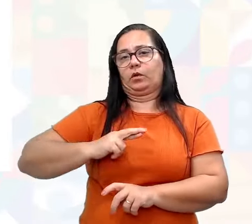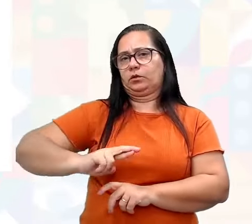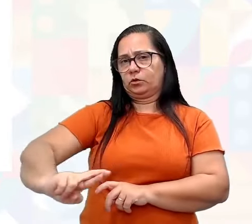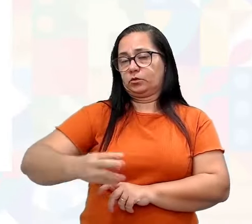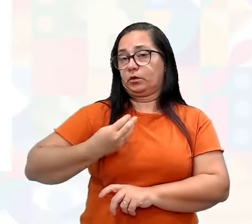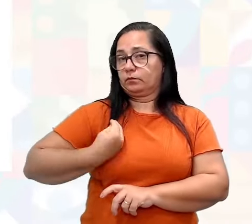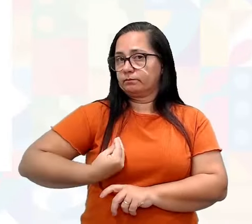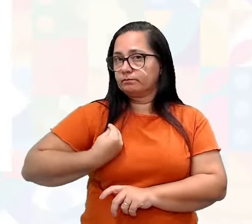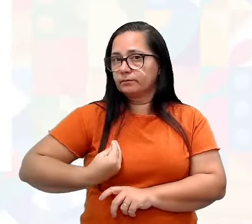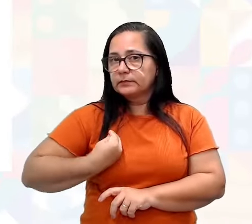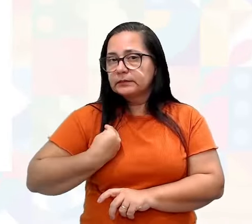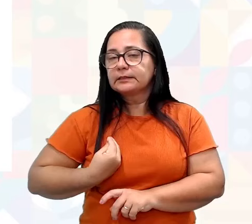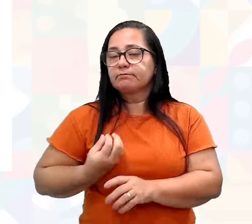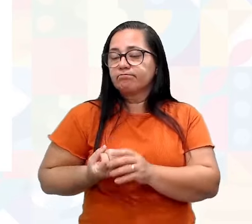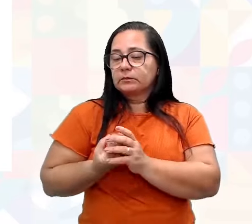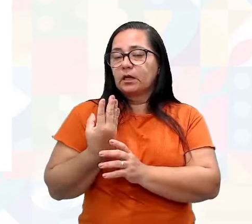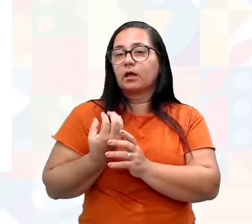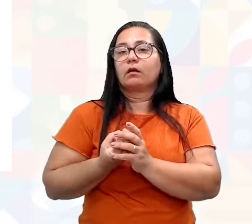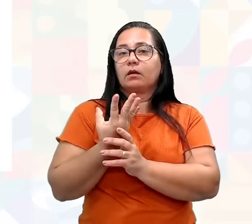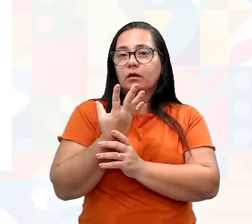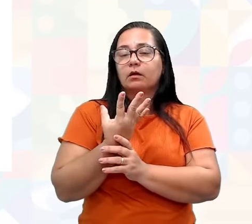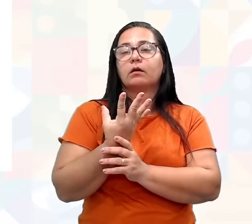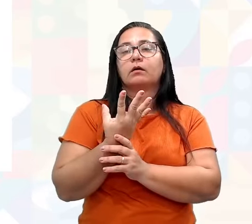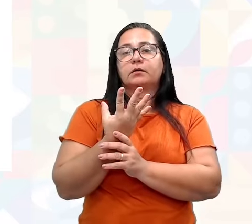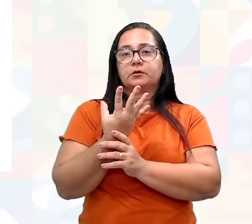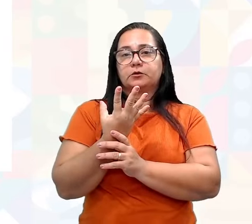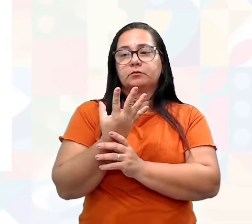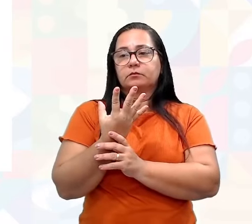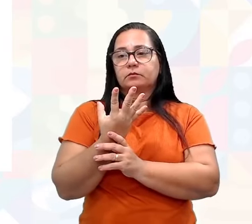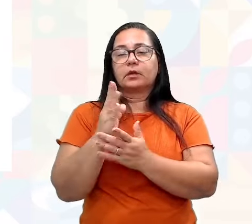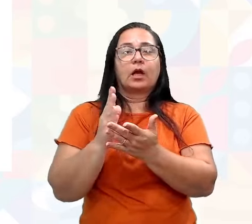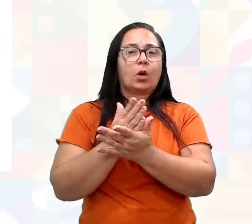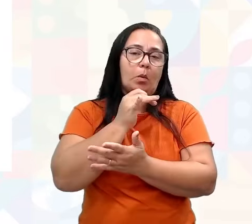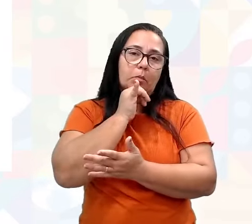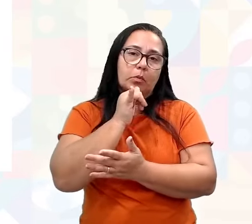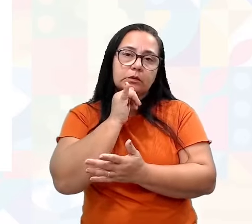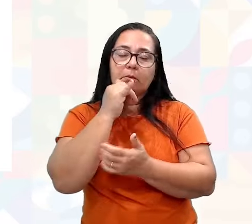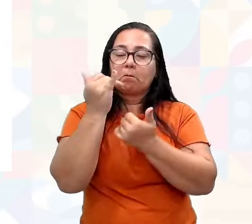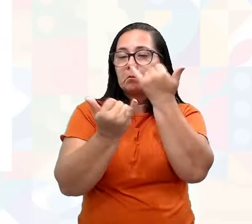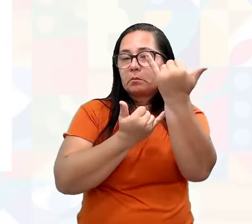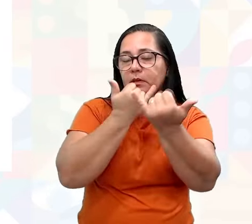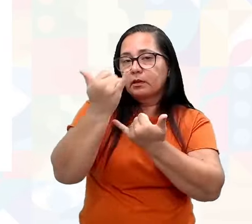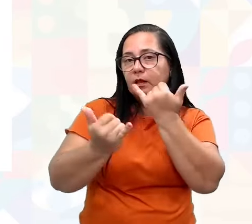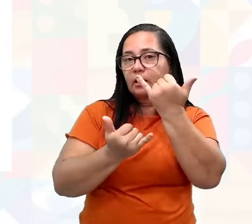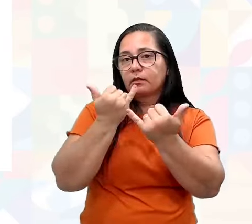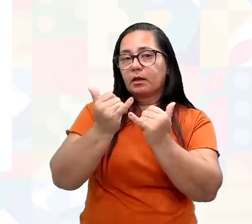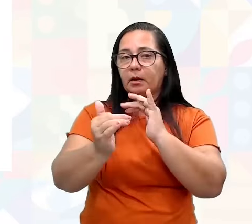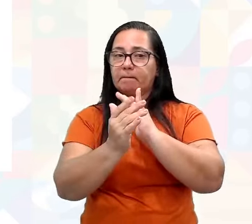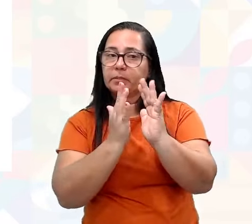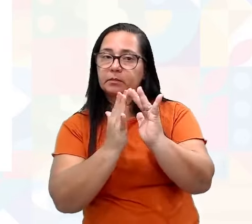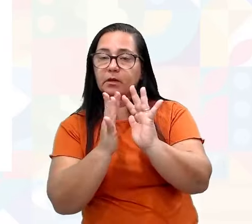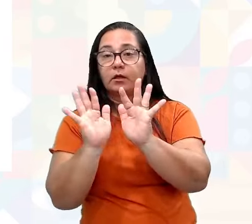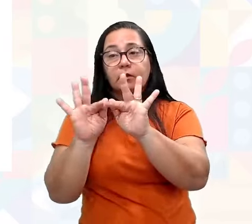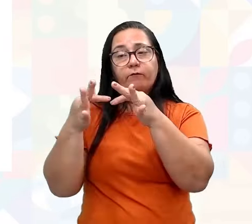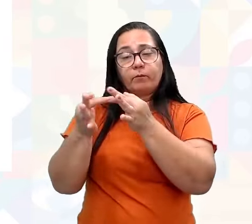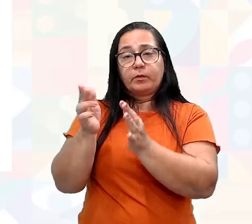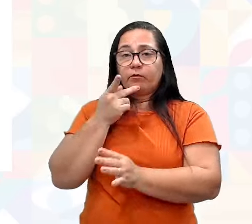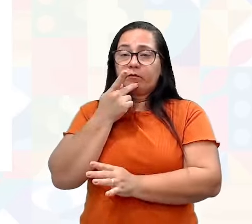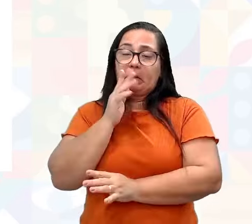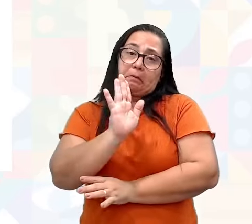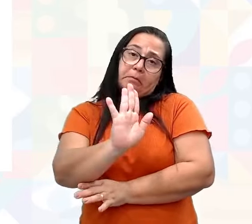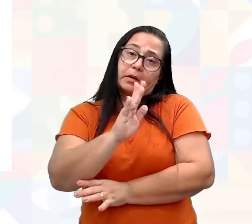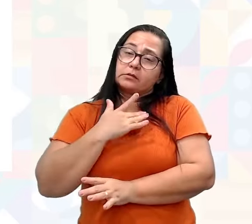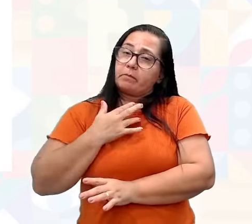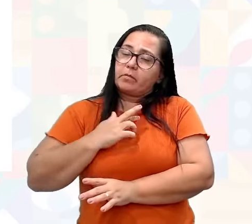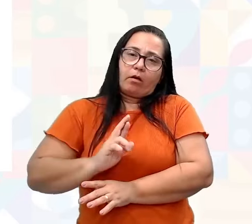vivenciar, eles vão criar uma gincana, e aí tem famílias que fazem assim, ah, mas a